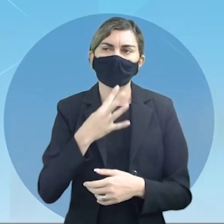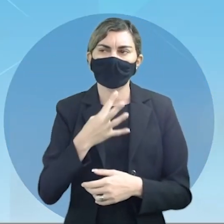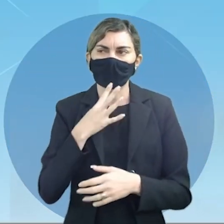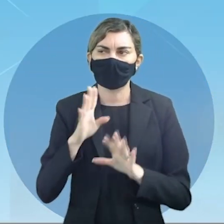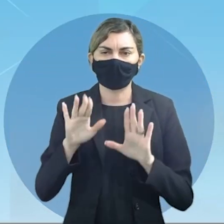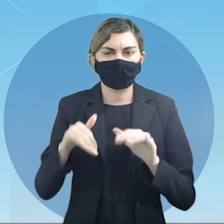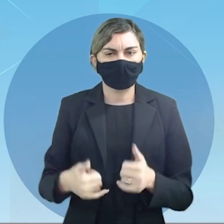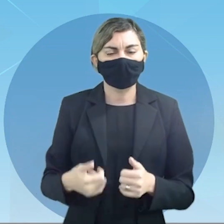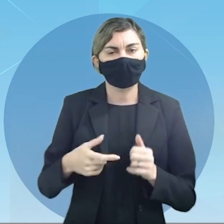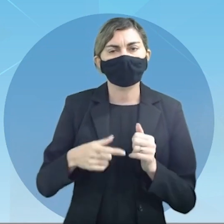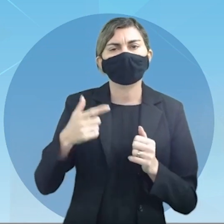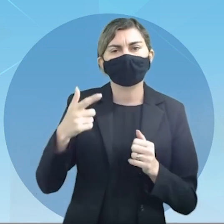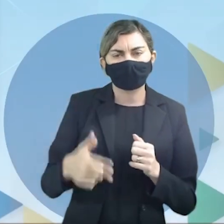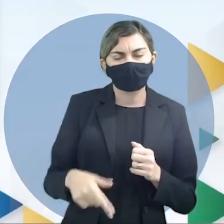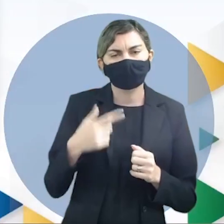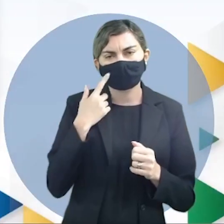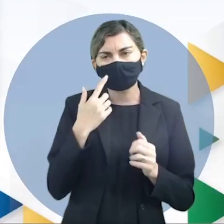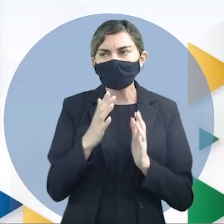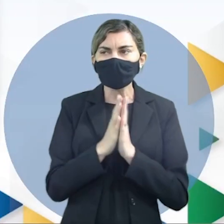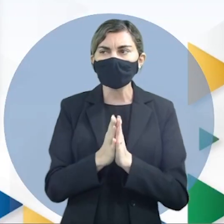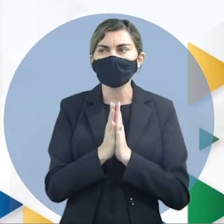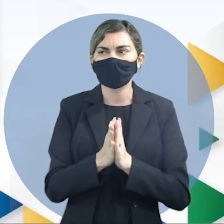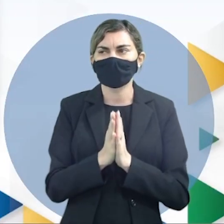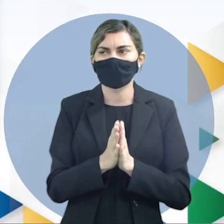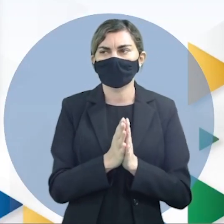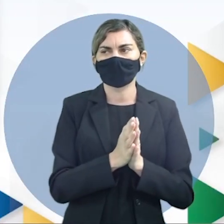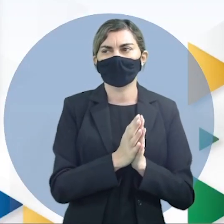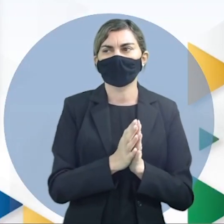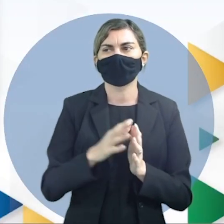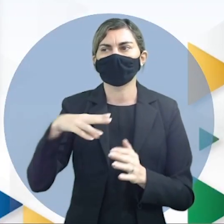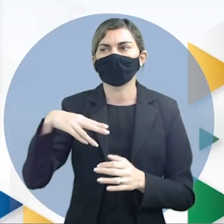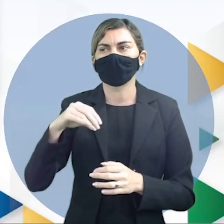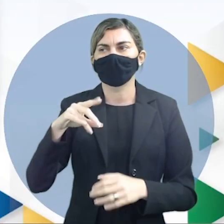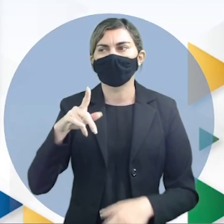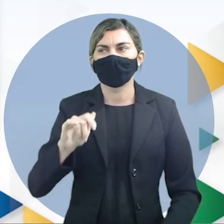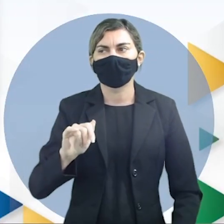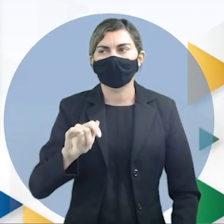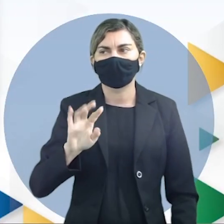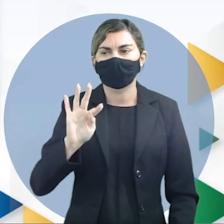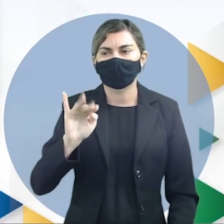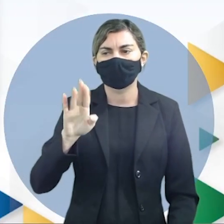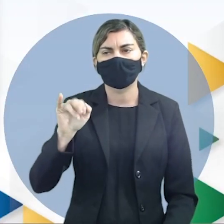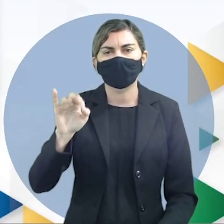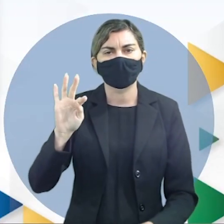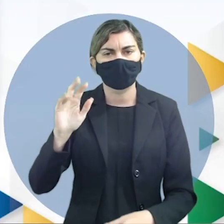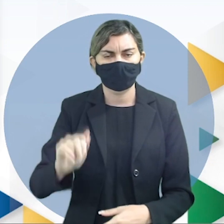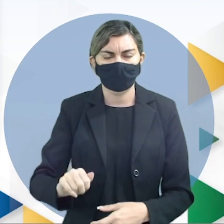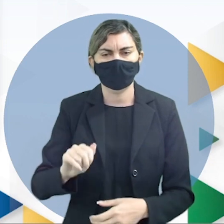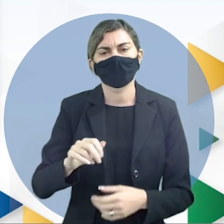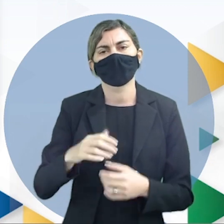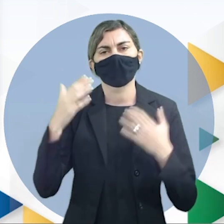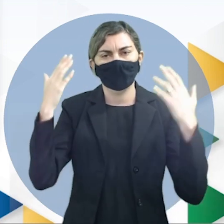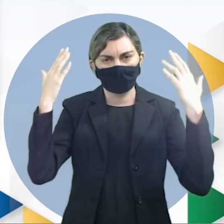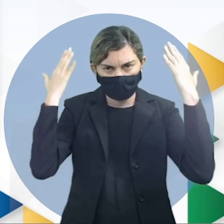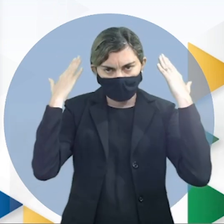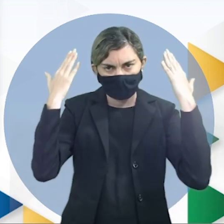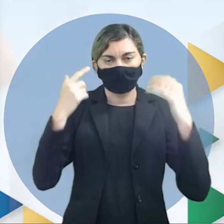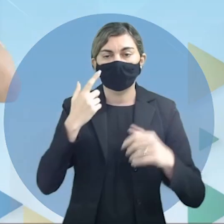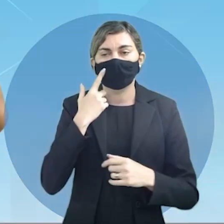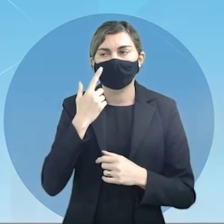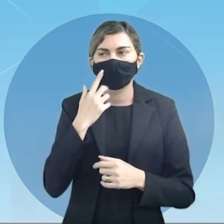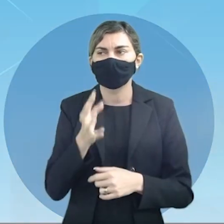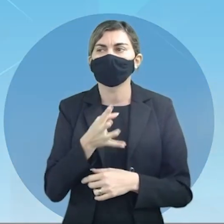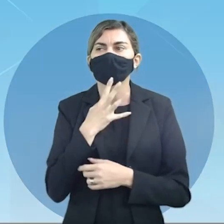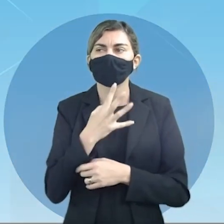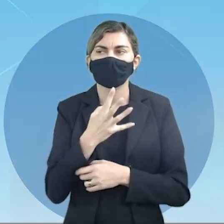bem mais uma vez, por favor olhem aí, o monge tibetano Dalai Lama e vamos